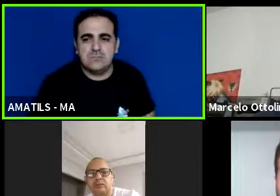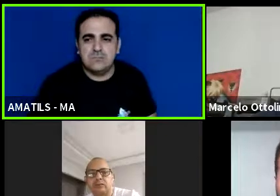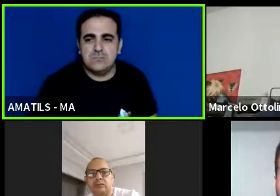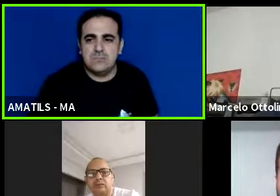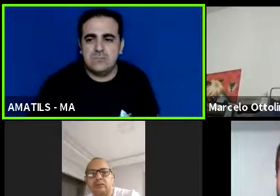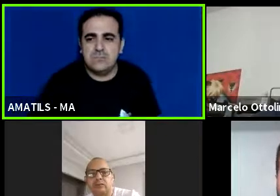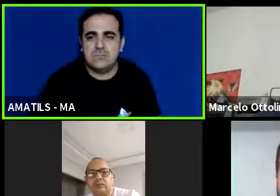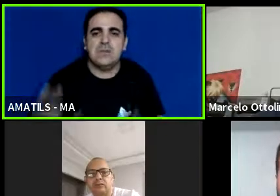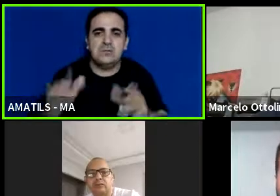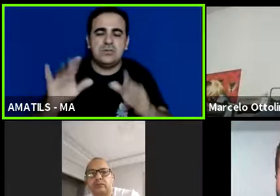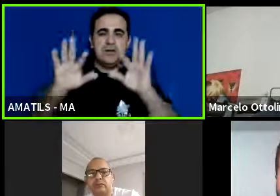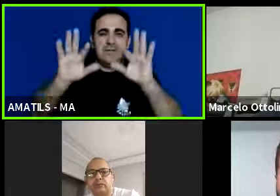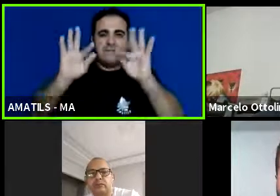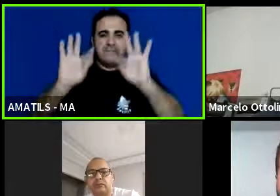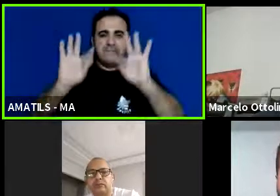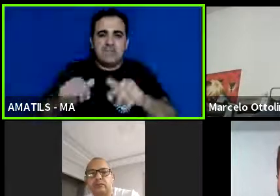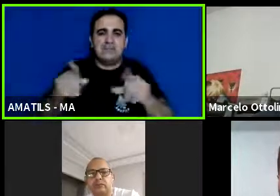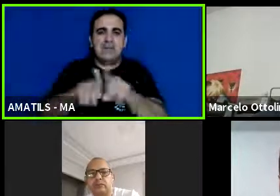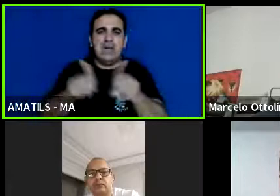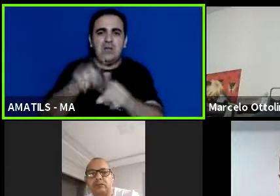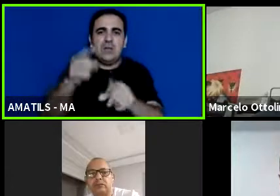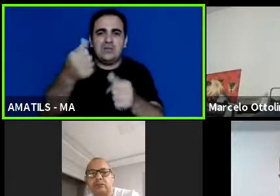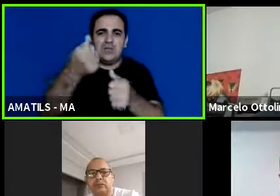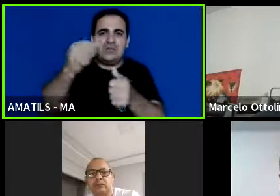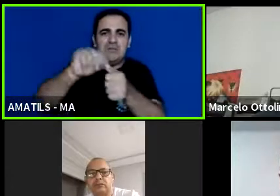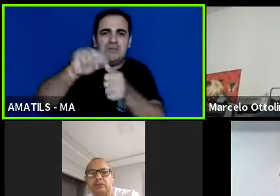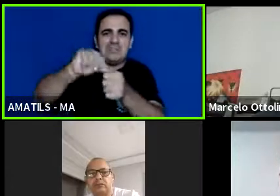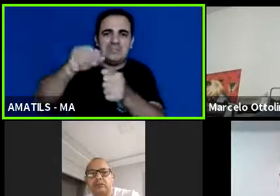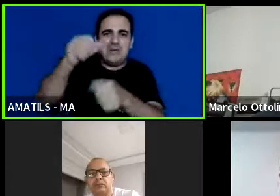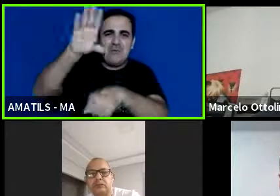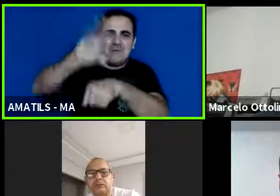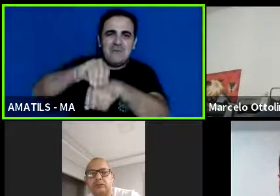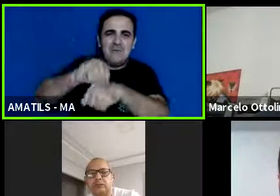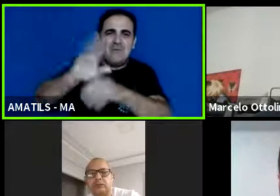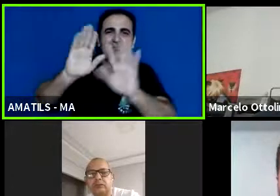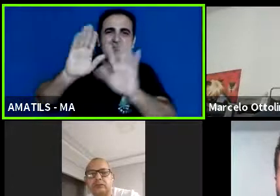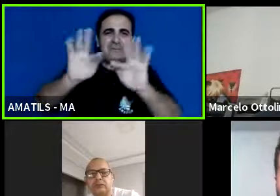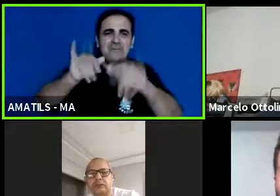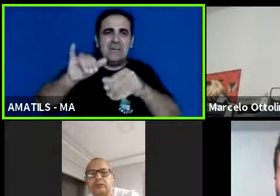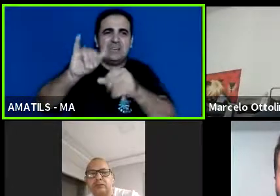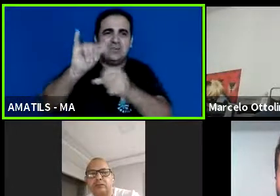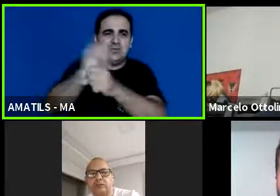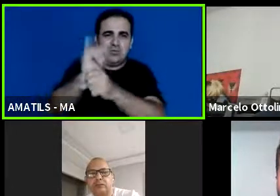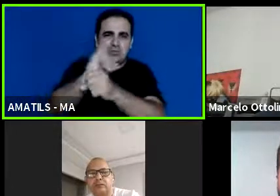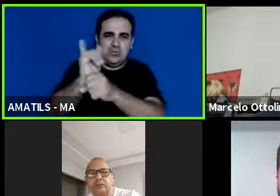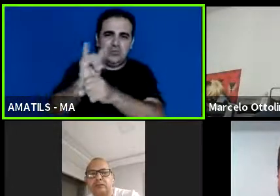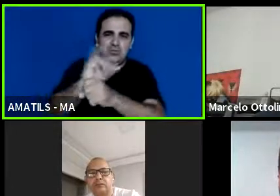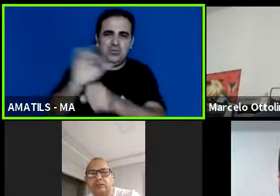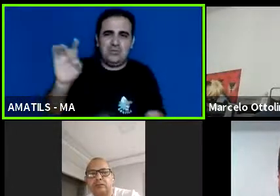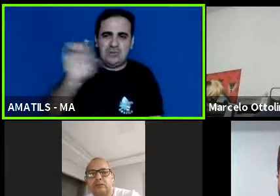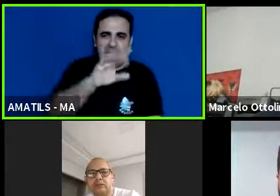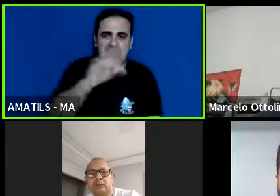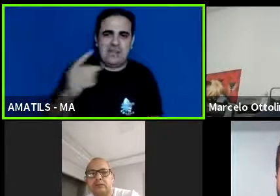YouTube vamos agora ficar aqui para tirar alguns prints para encaminhar nos grupos de WhatsApp para cada um fazer